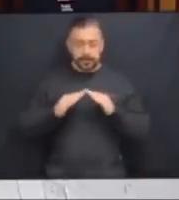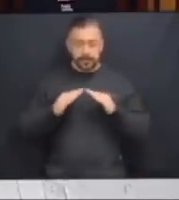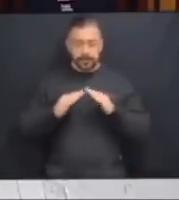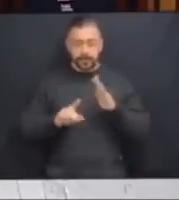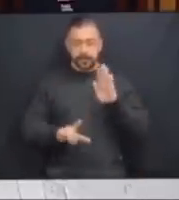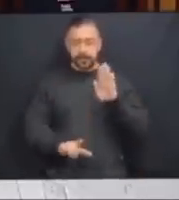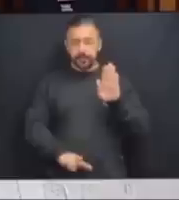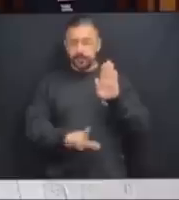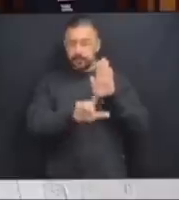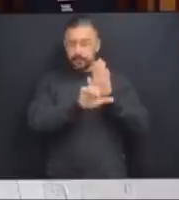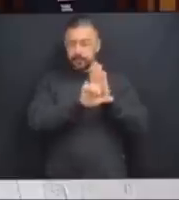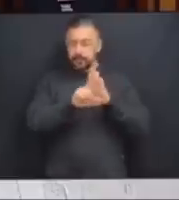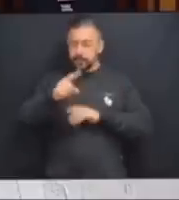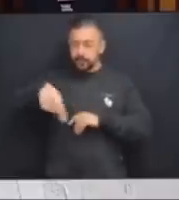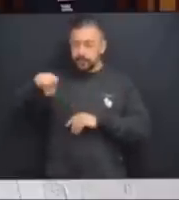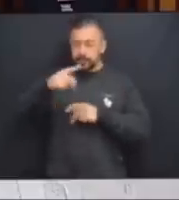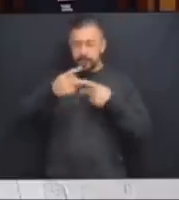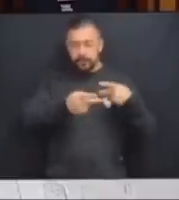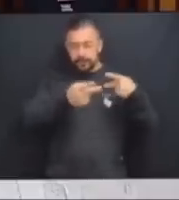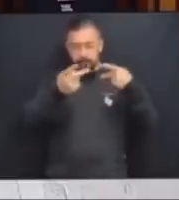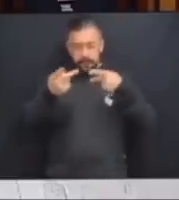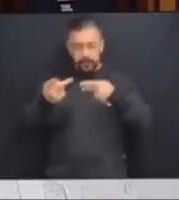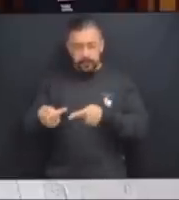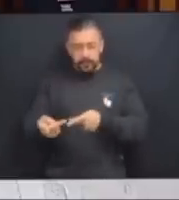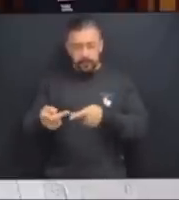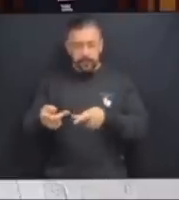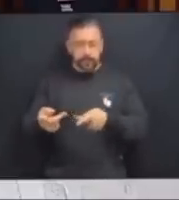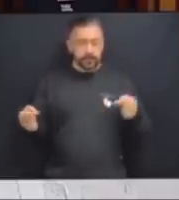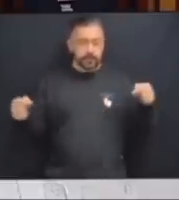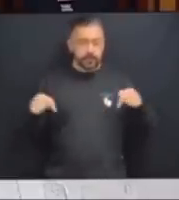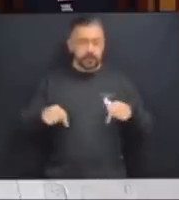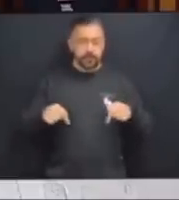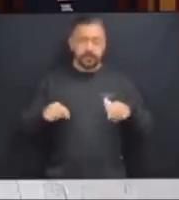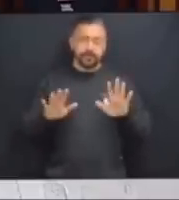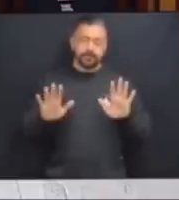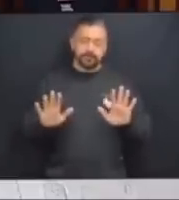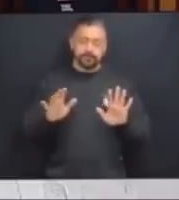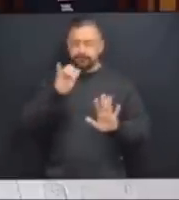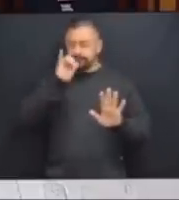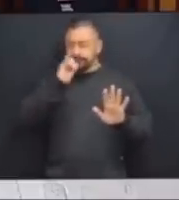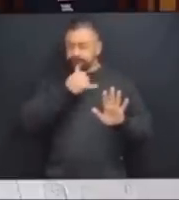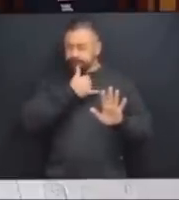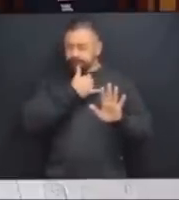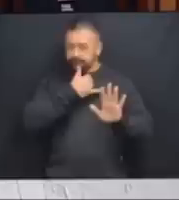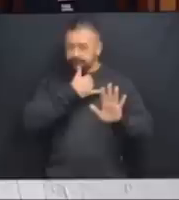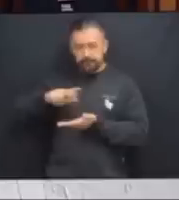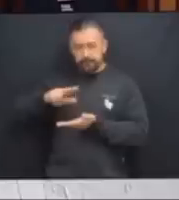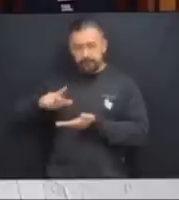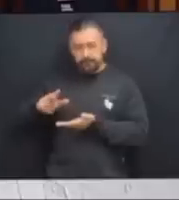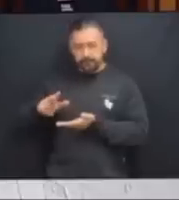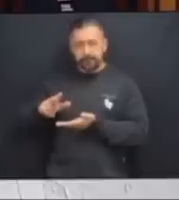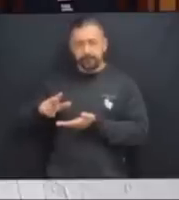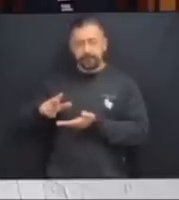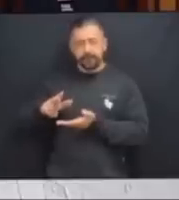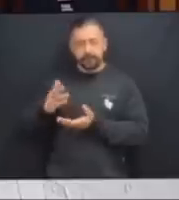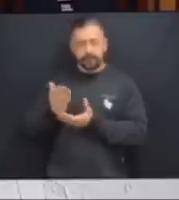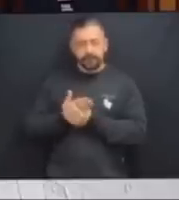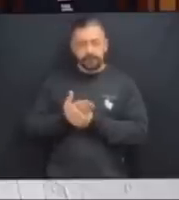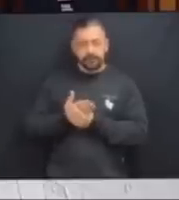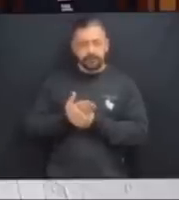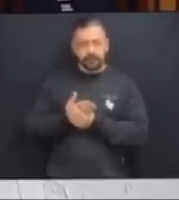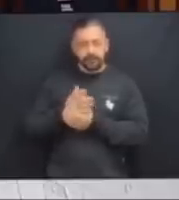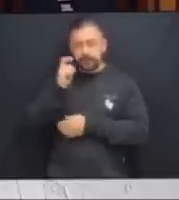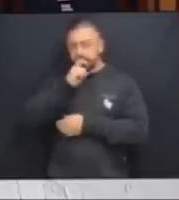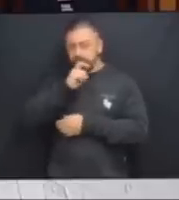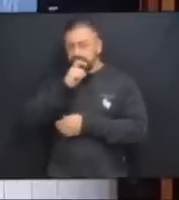leis que vocês vieram visitar, infelizmente a verdade não é a regra, a mentira não